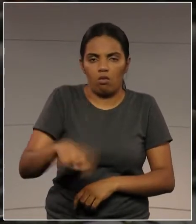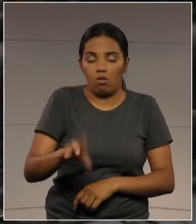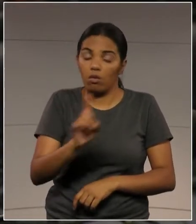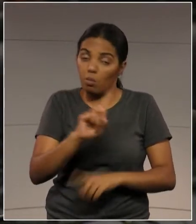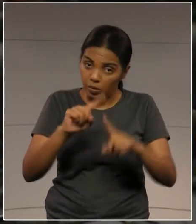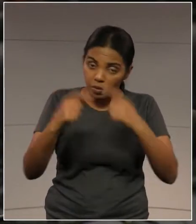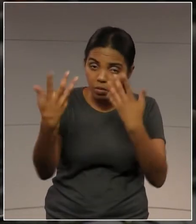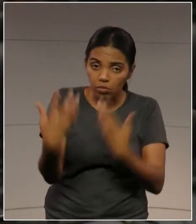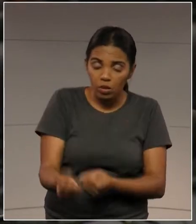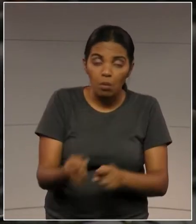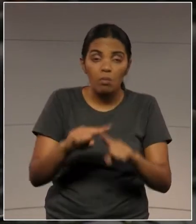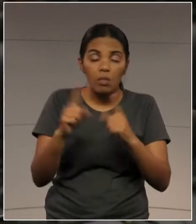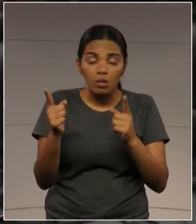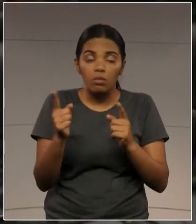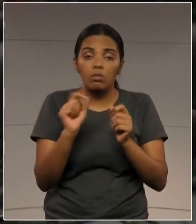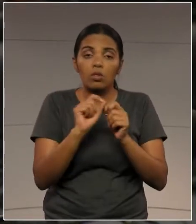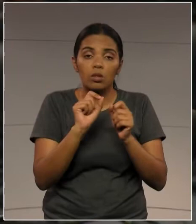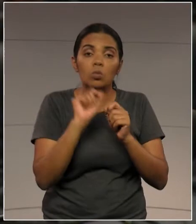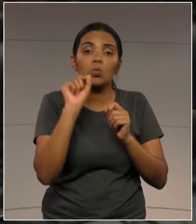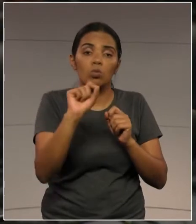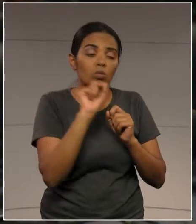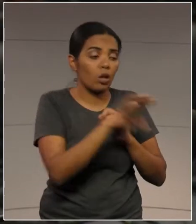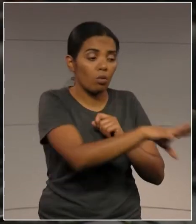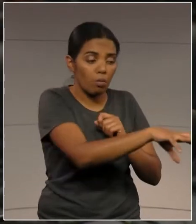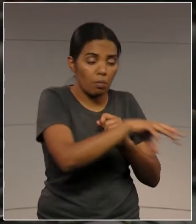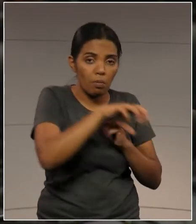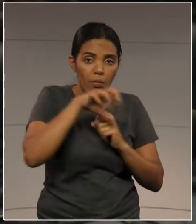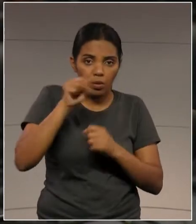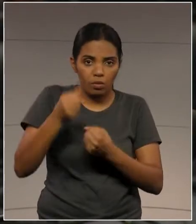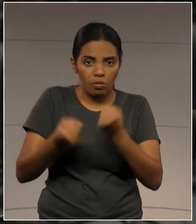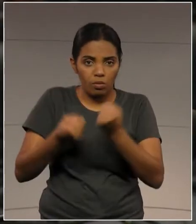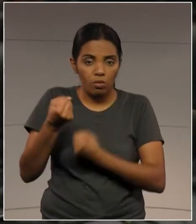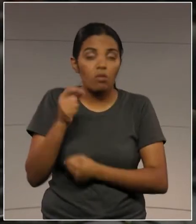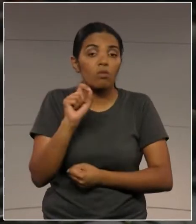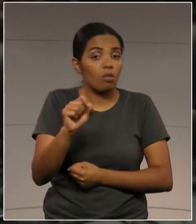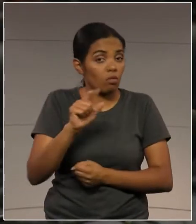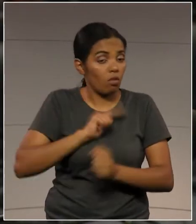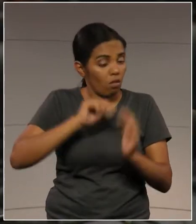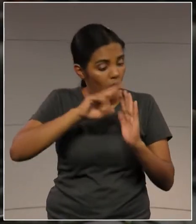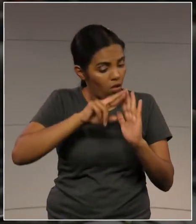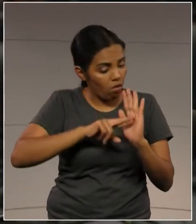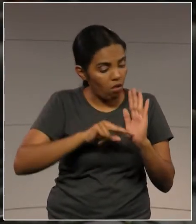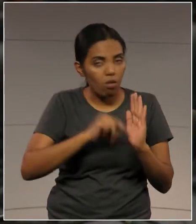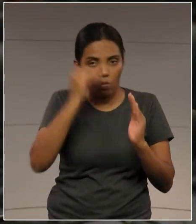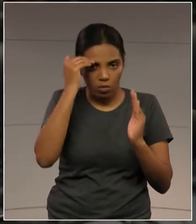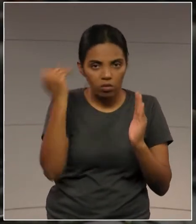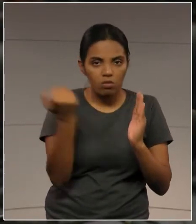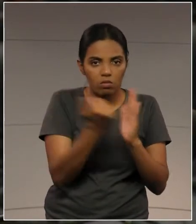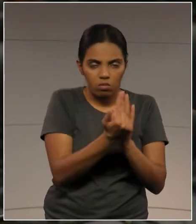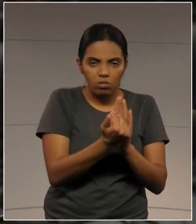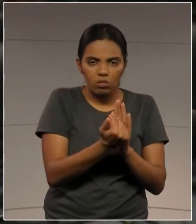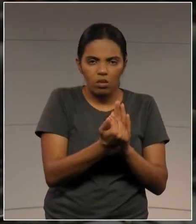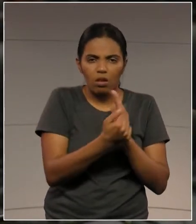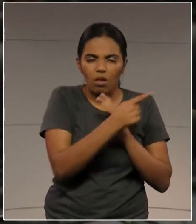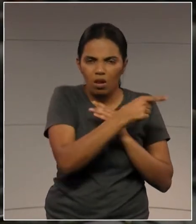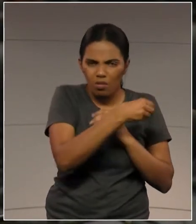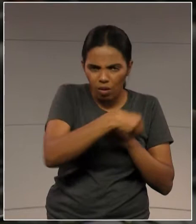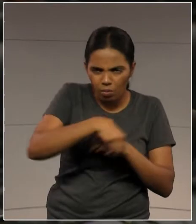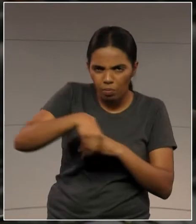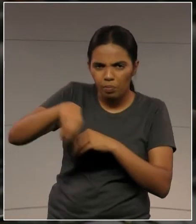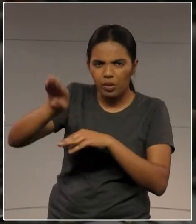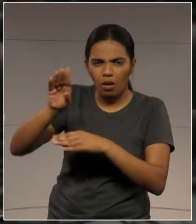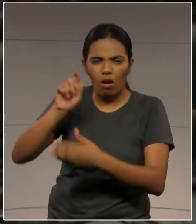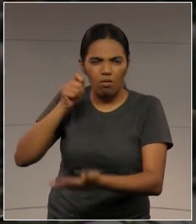Mas facilitar para que retirem os carros, aqueles que tiverem critérios, e que se mande, não para leilão,